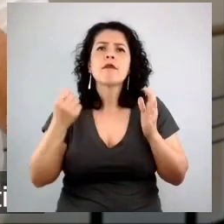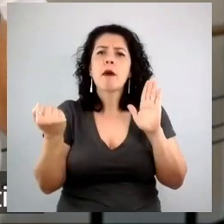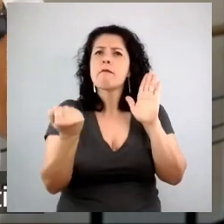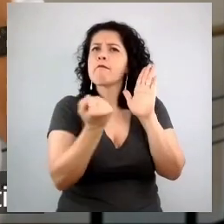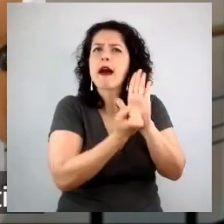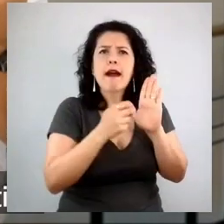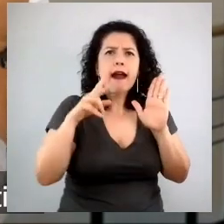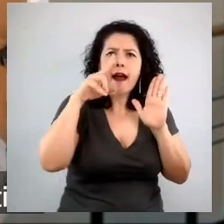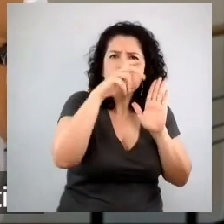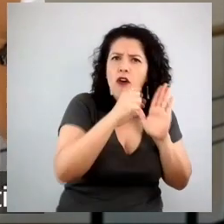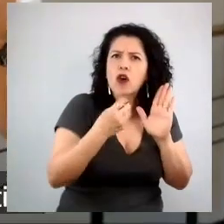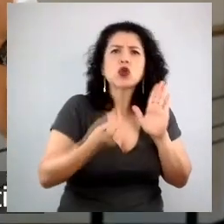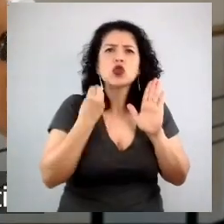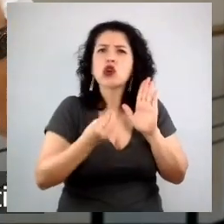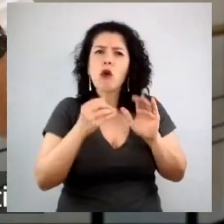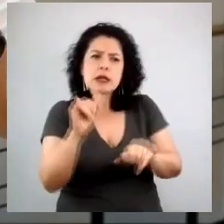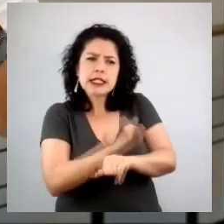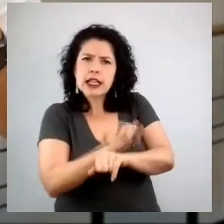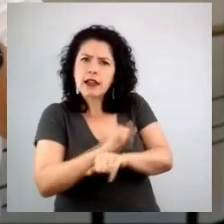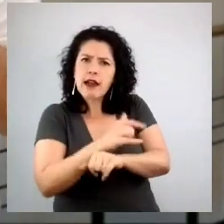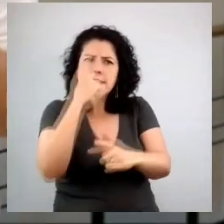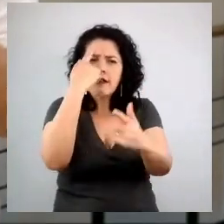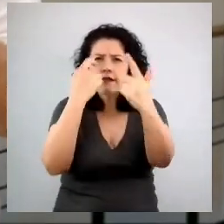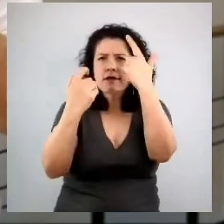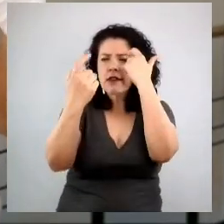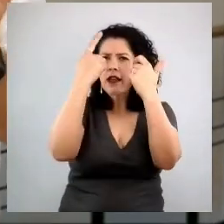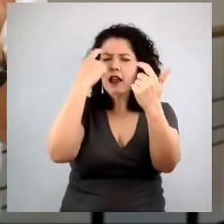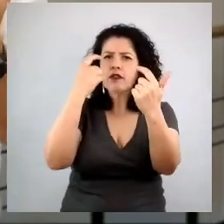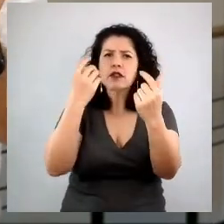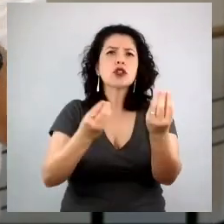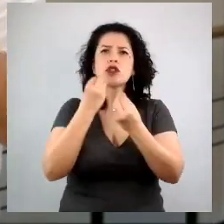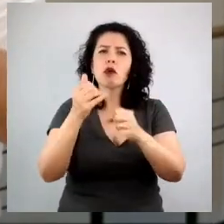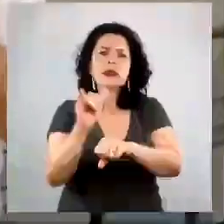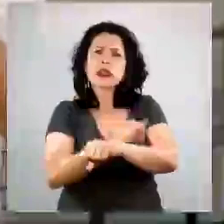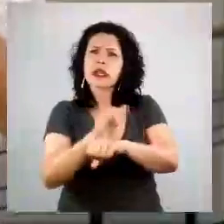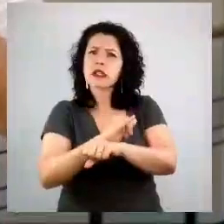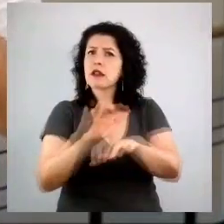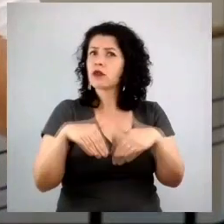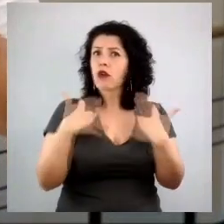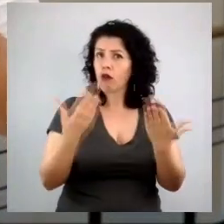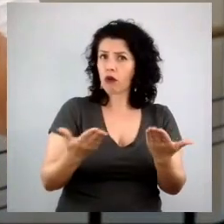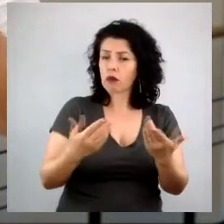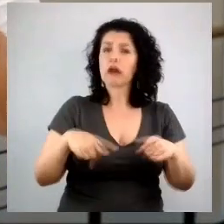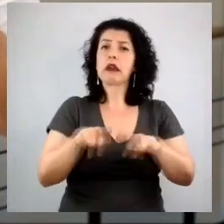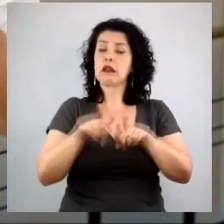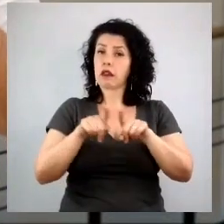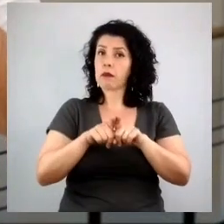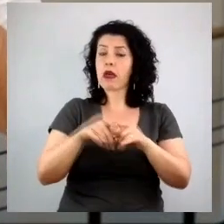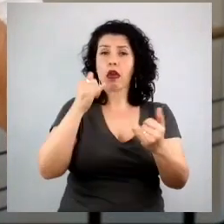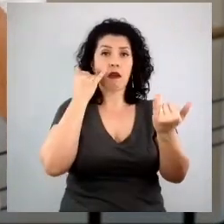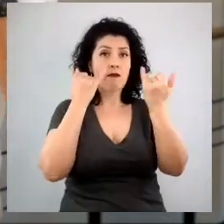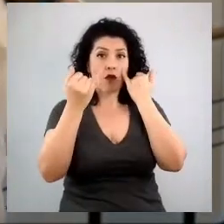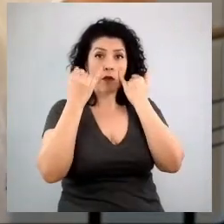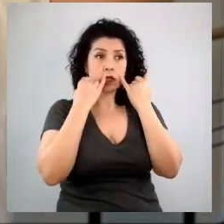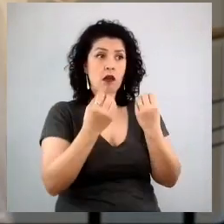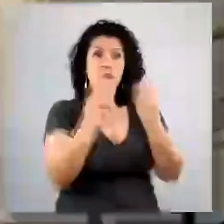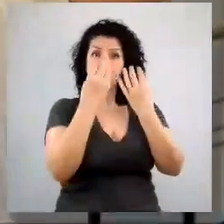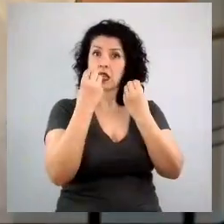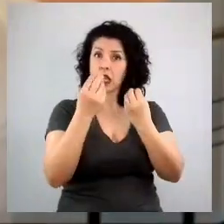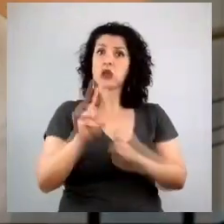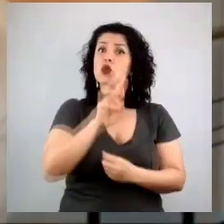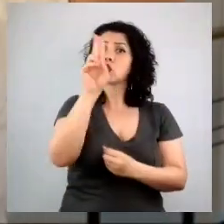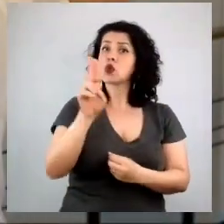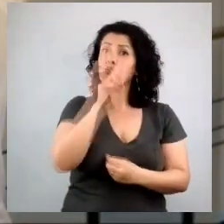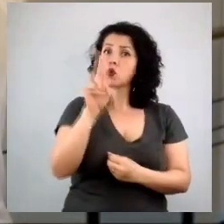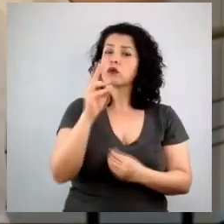desenhar uma estratégia criativa, e como dados podem me ajudar nessa jornada, para encontrar algo que tenha vida